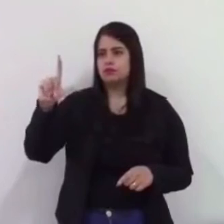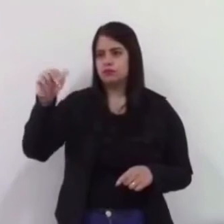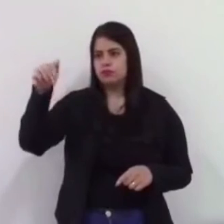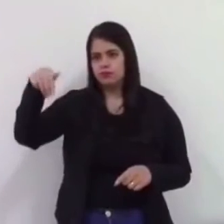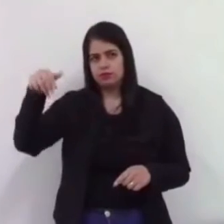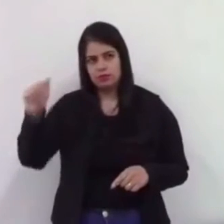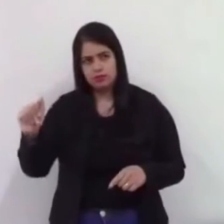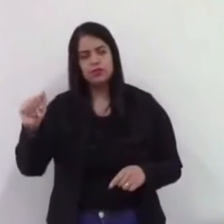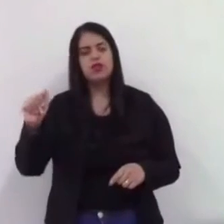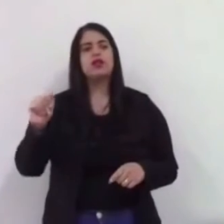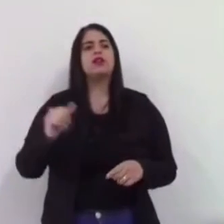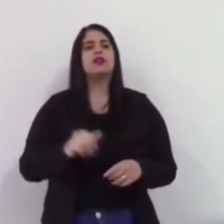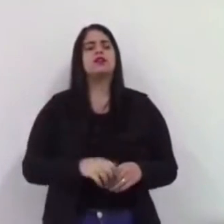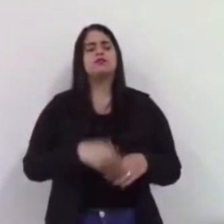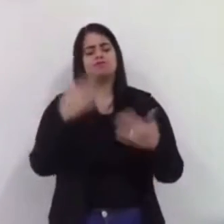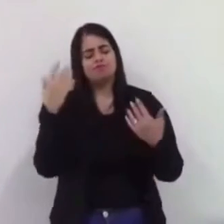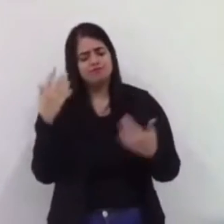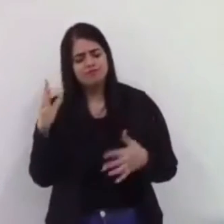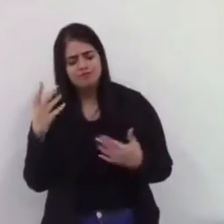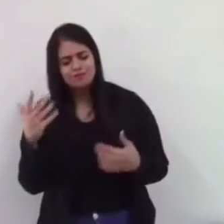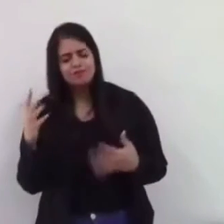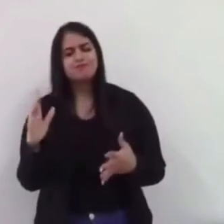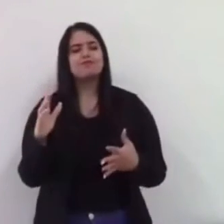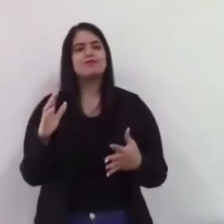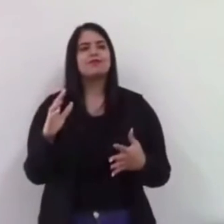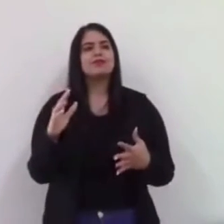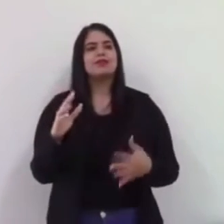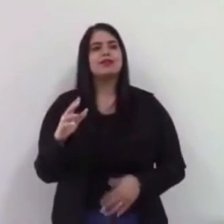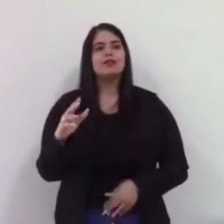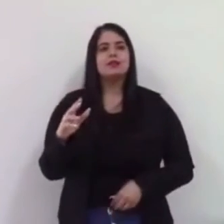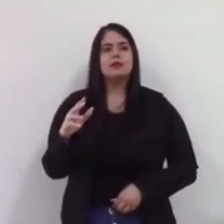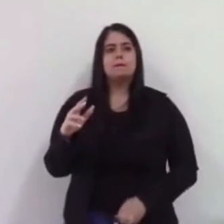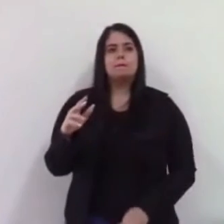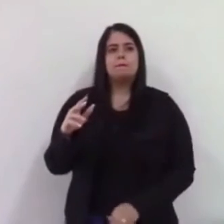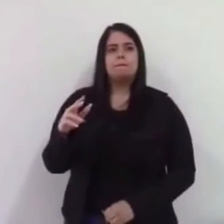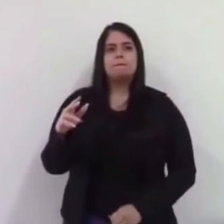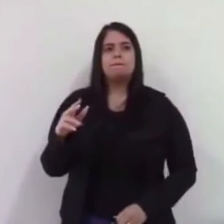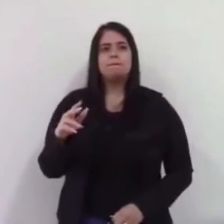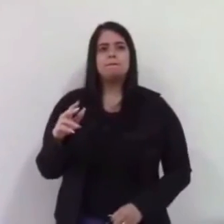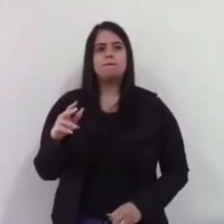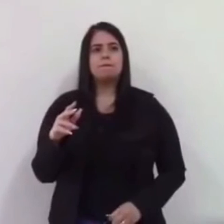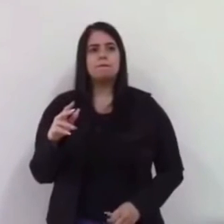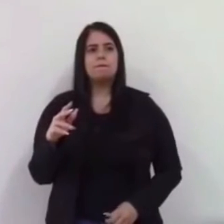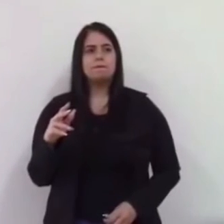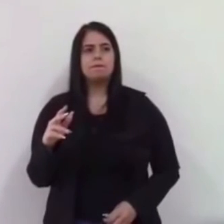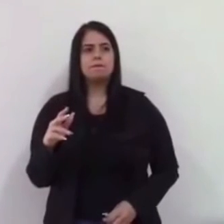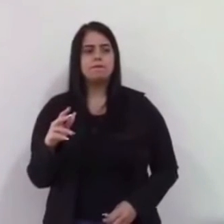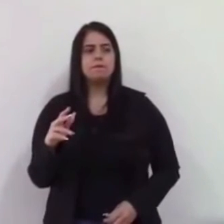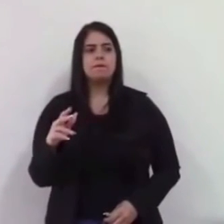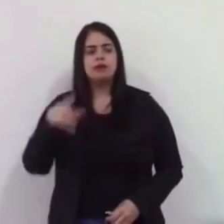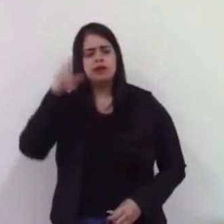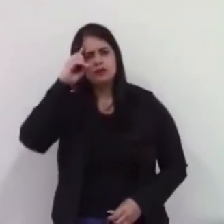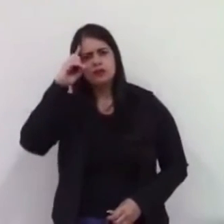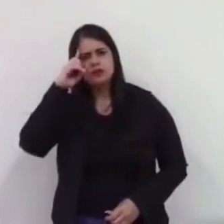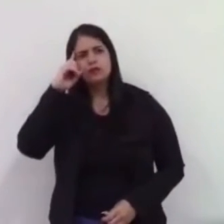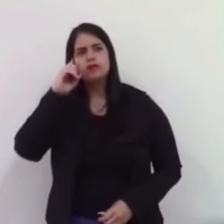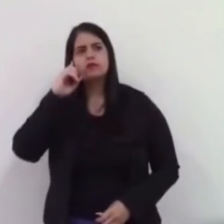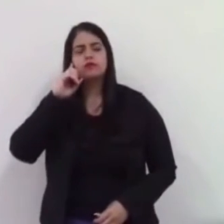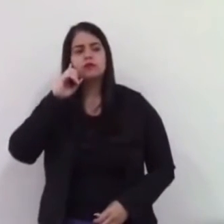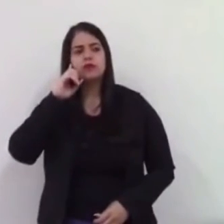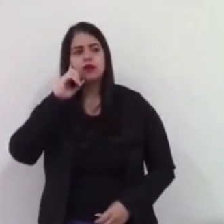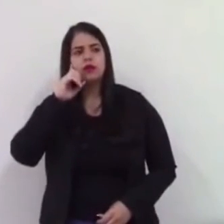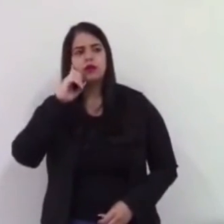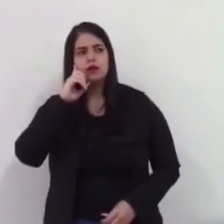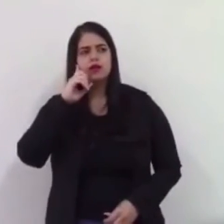também eu dei o voto de felicitações, que talvez, no decorrer do dia de hoje, vou precisar da ambulância,